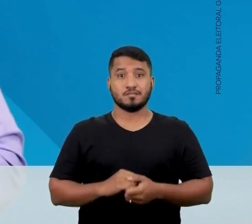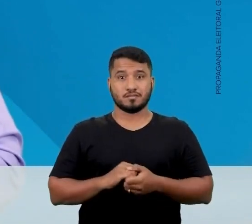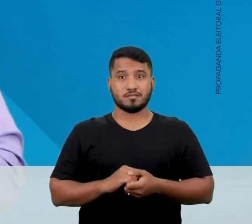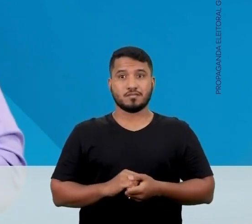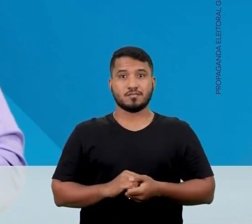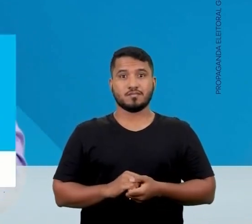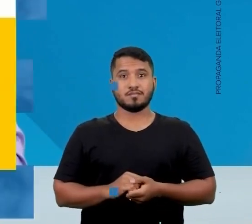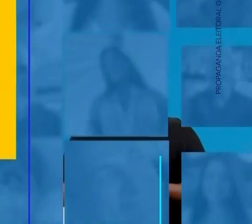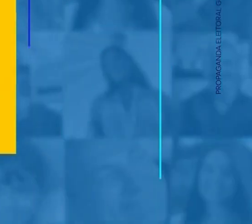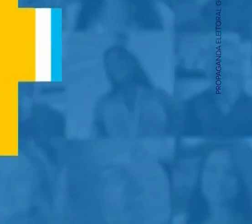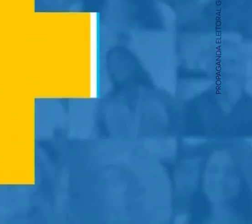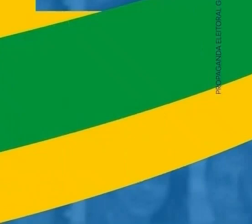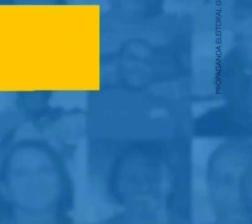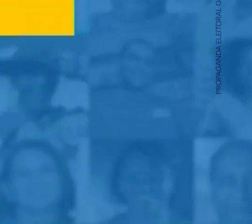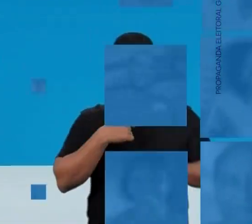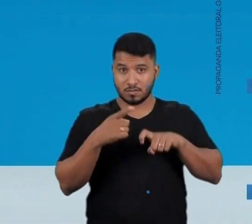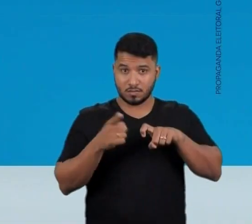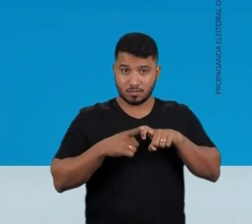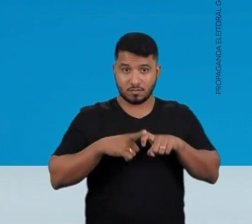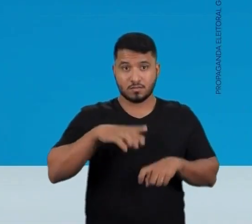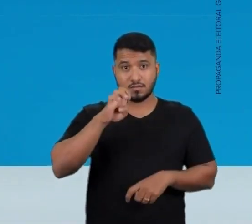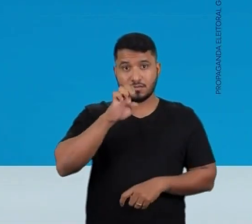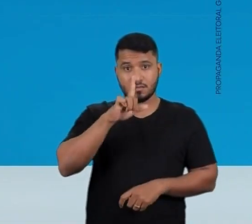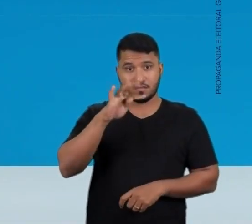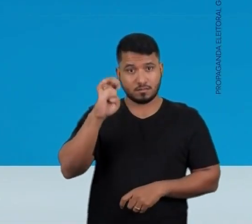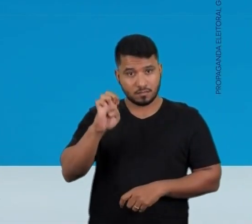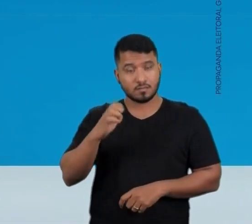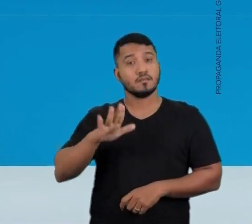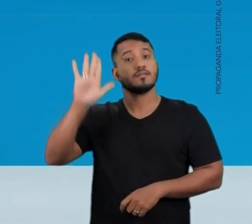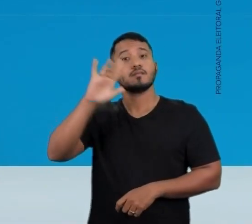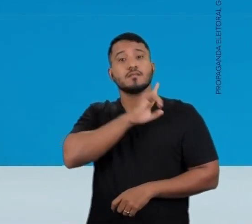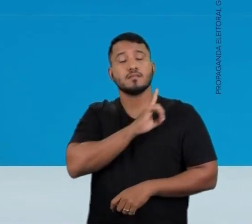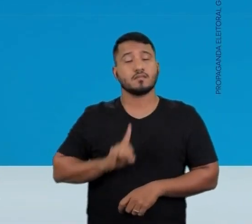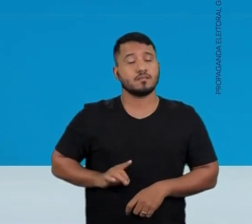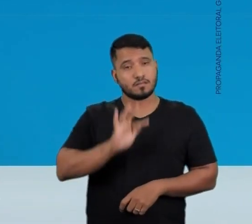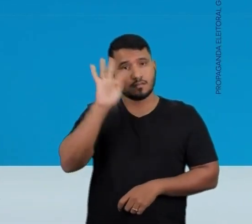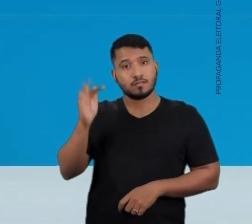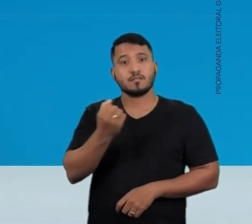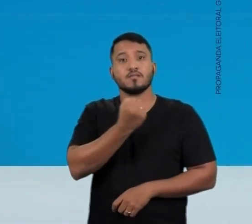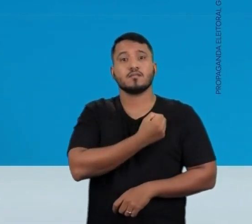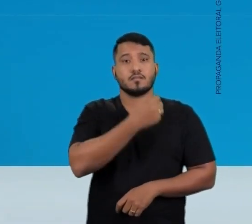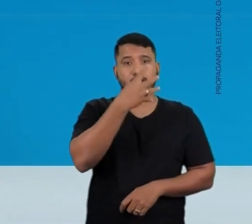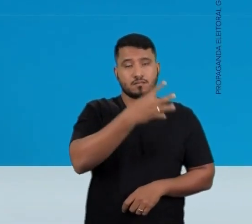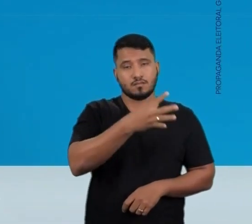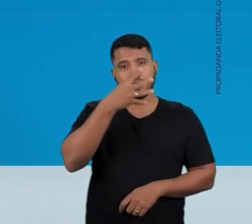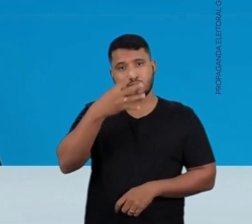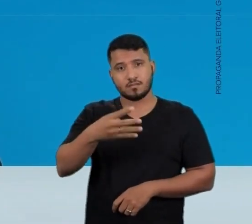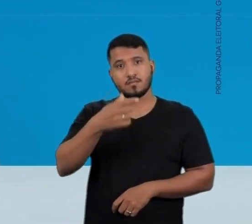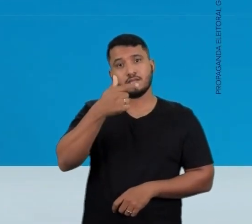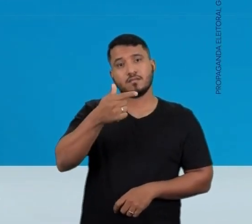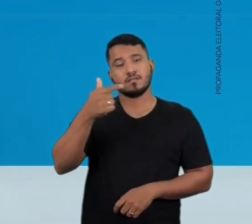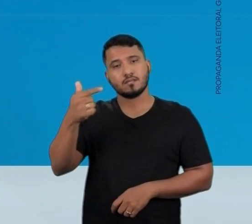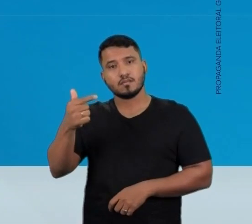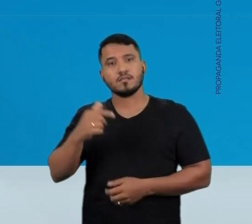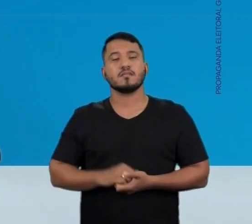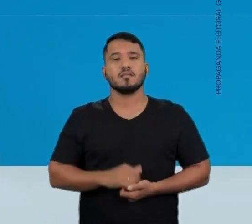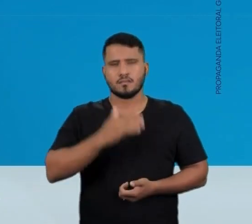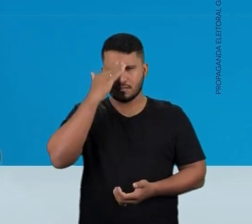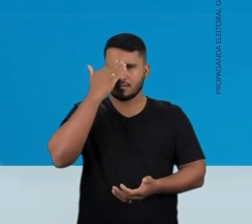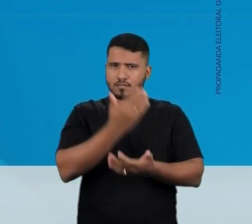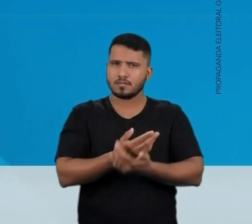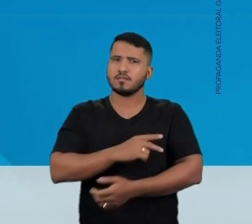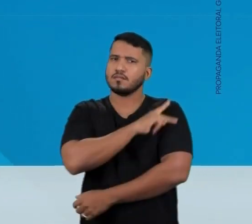muito obrigado. 44! Sou o doutor Eliege, candidato a deputado federal com o número 4422.